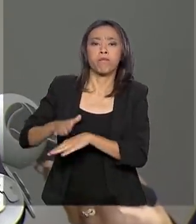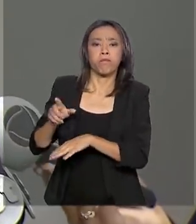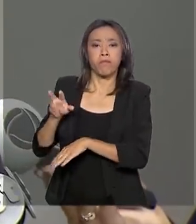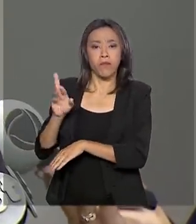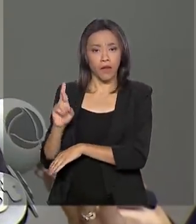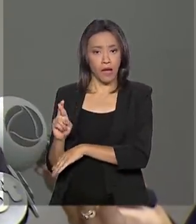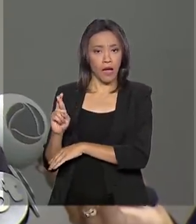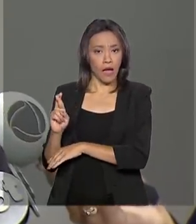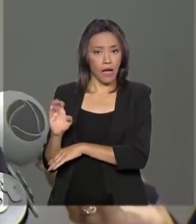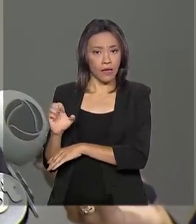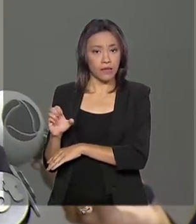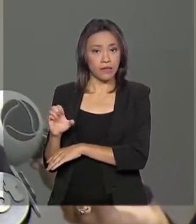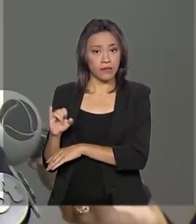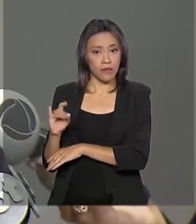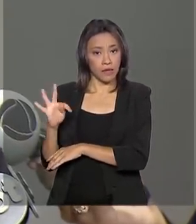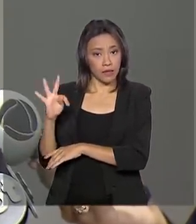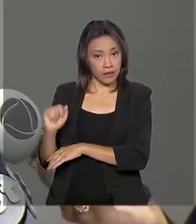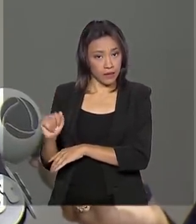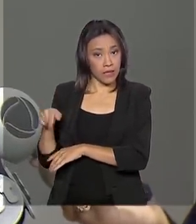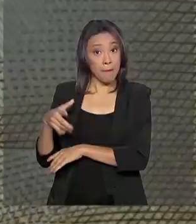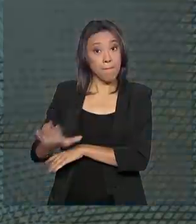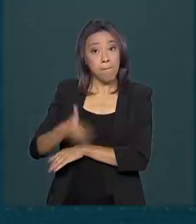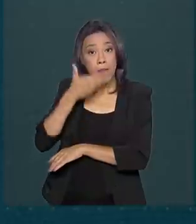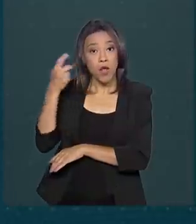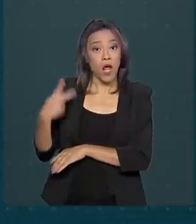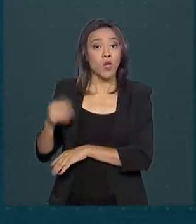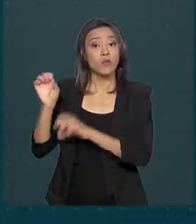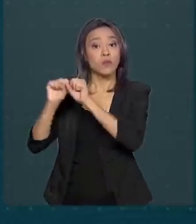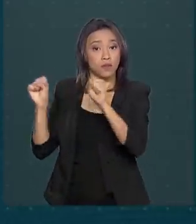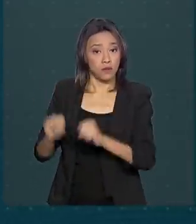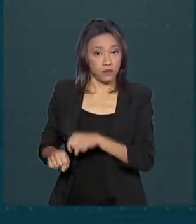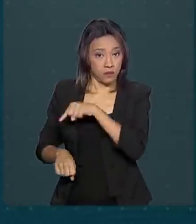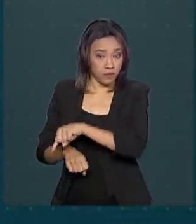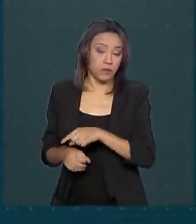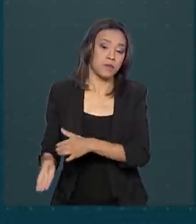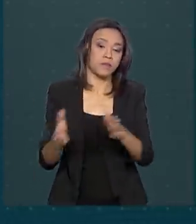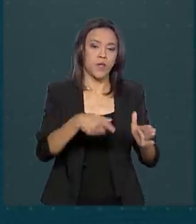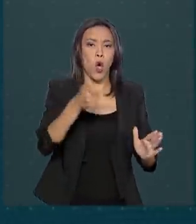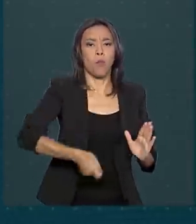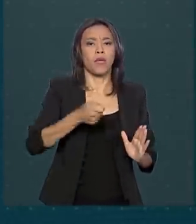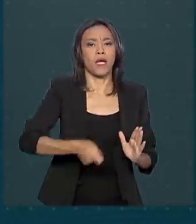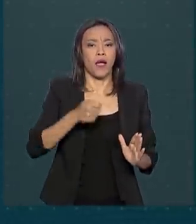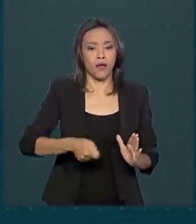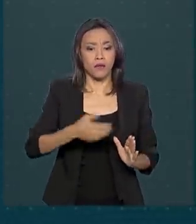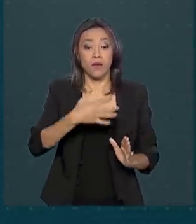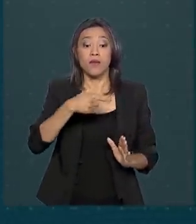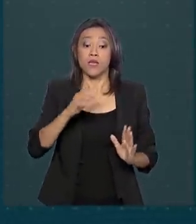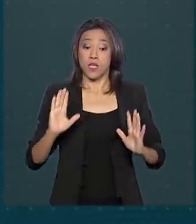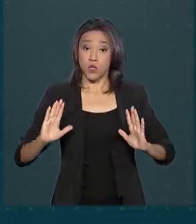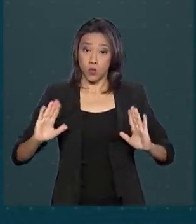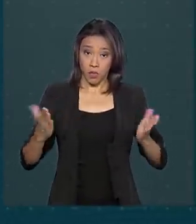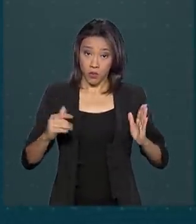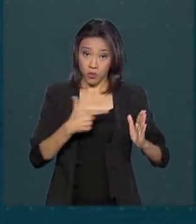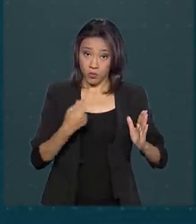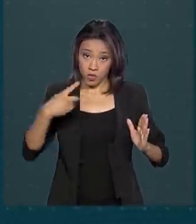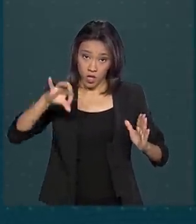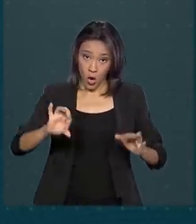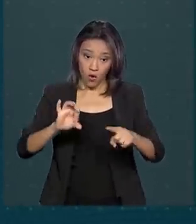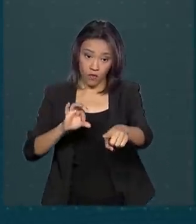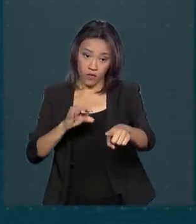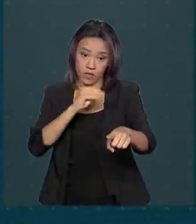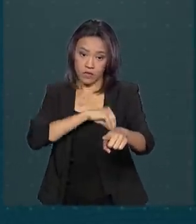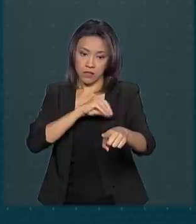melhorado muito o seu processamento. É obrigado a declarar Imposto de Renda quem, em 2019, teve